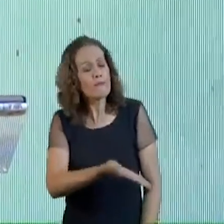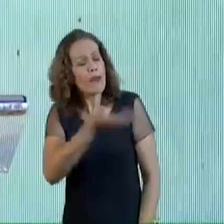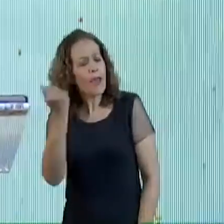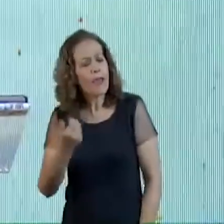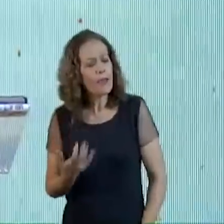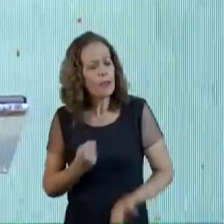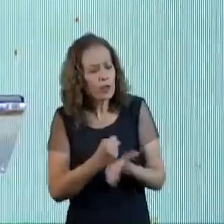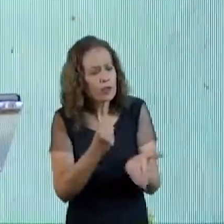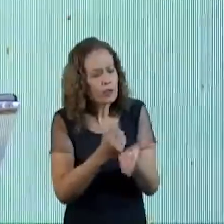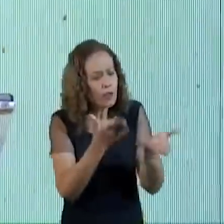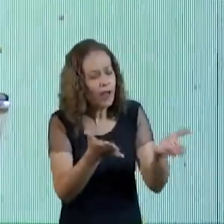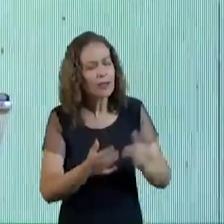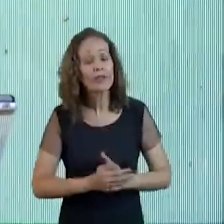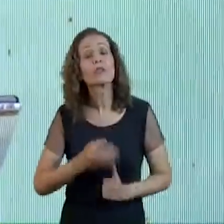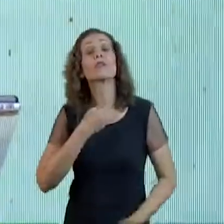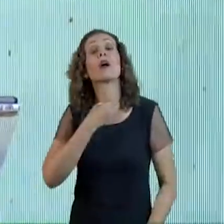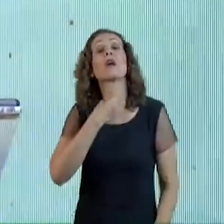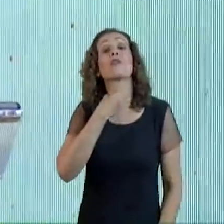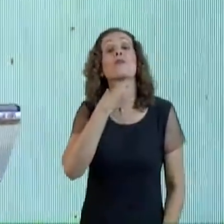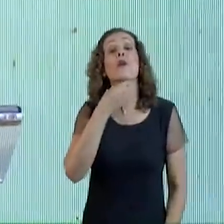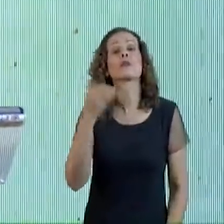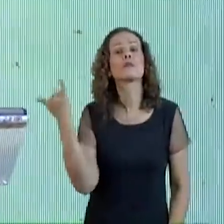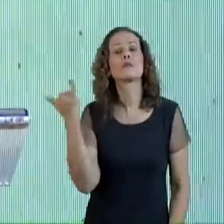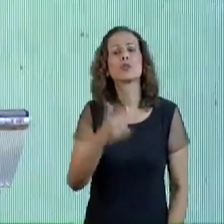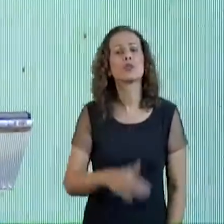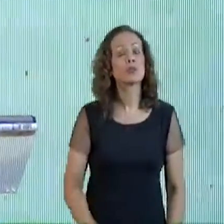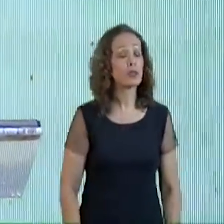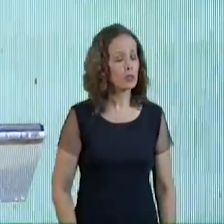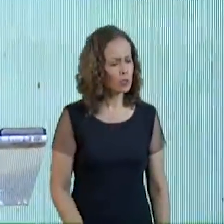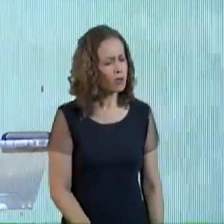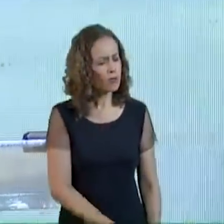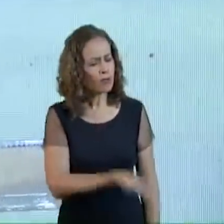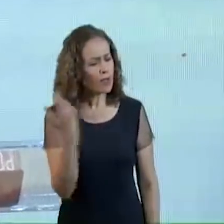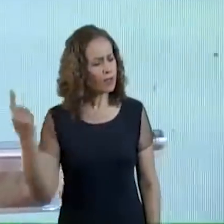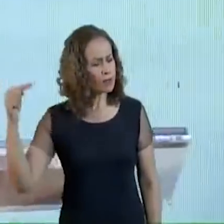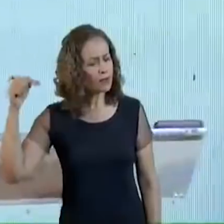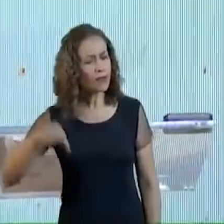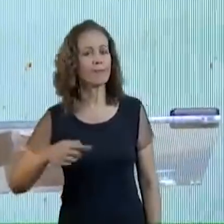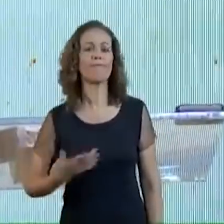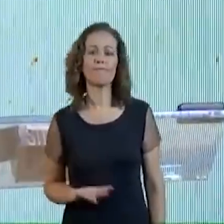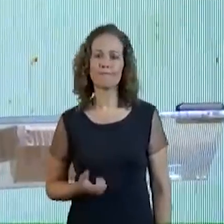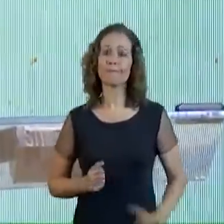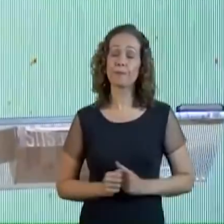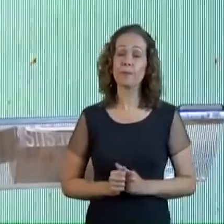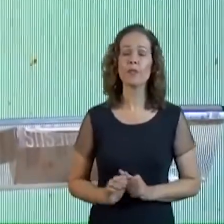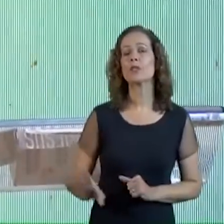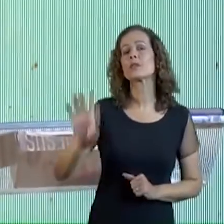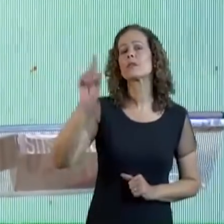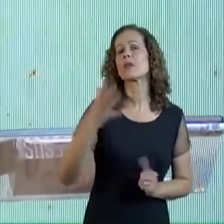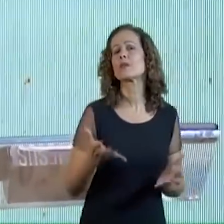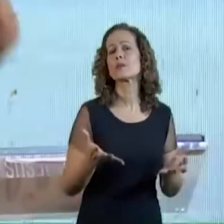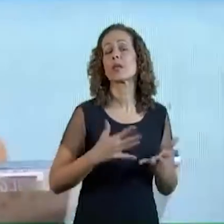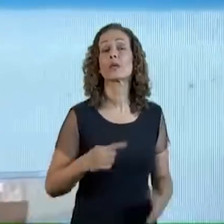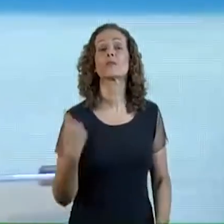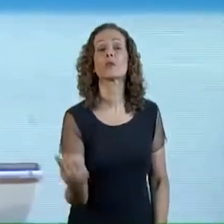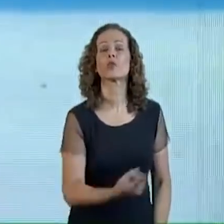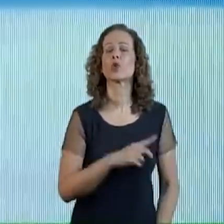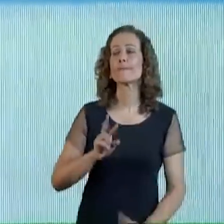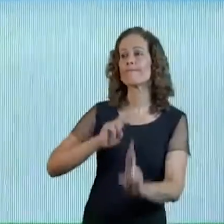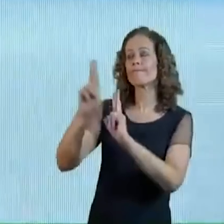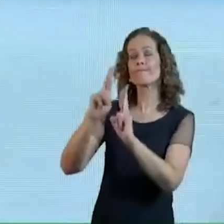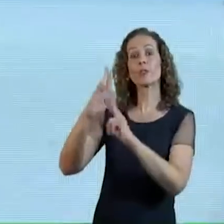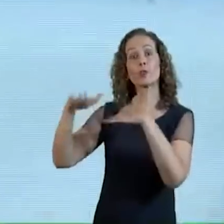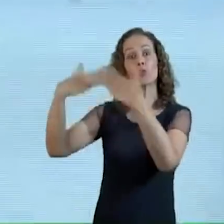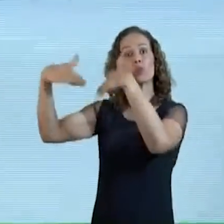essa voz diz? Sobe Para Cá Deus nos quer promover A um novo nível Mais alto e melhor